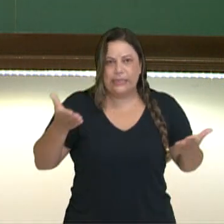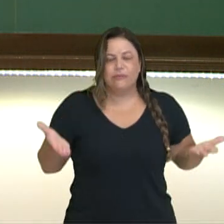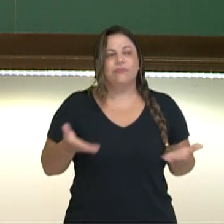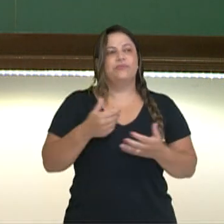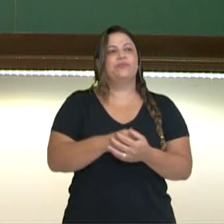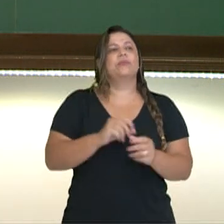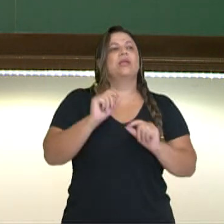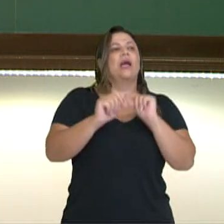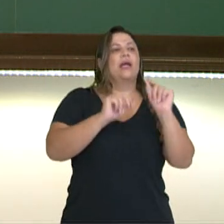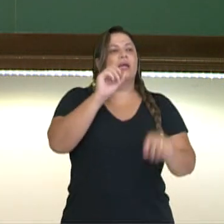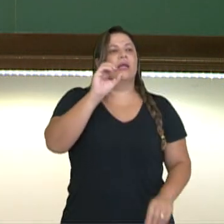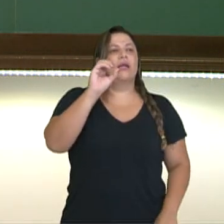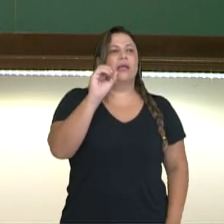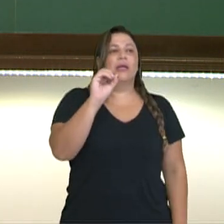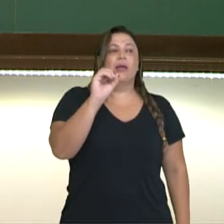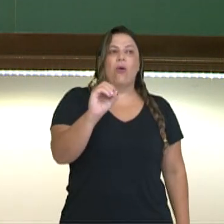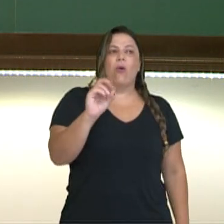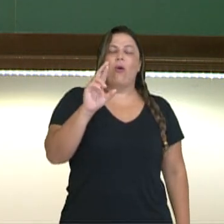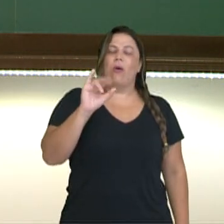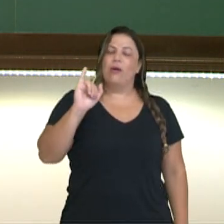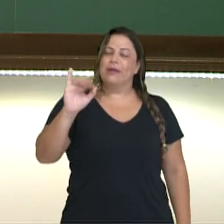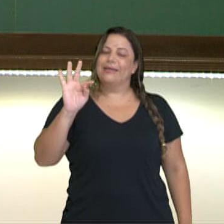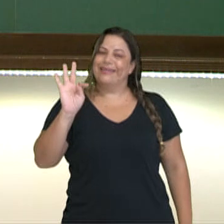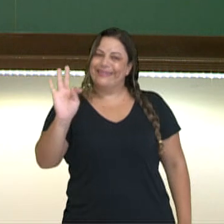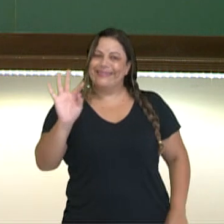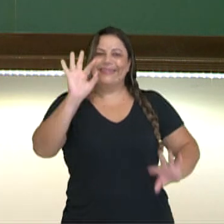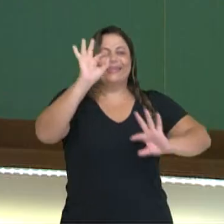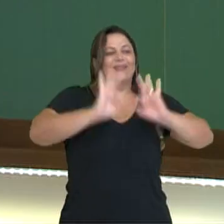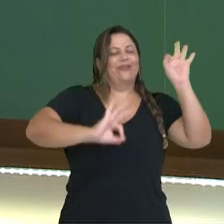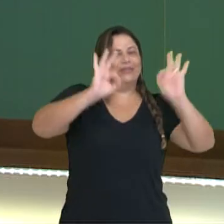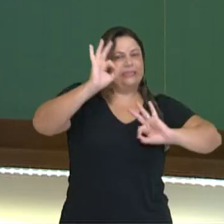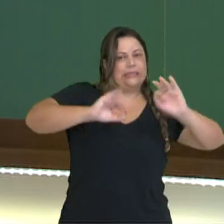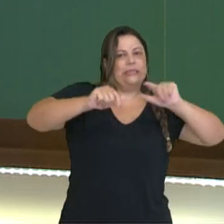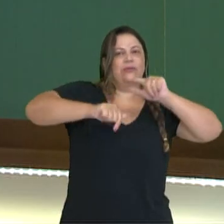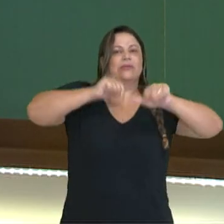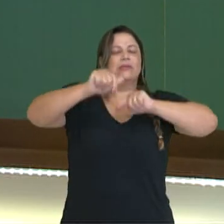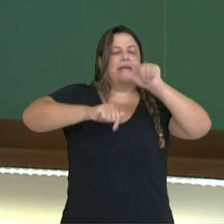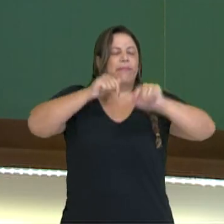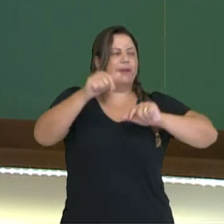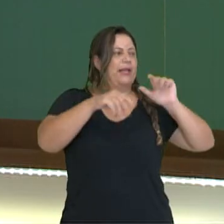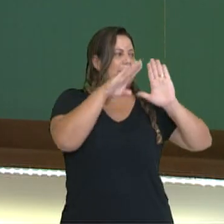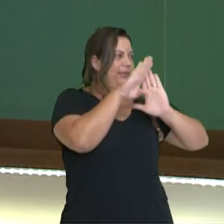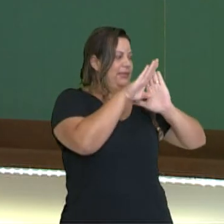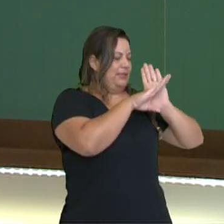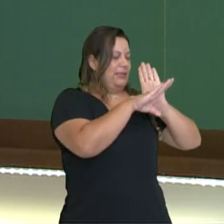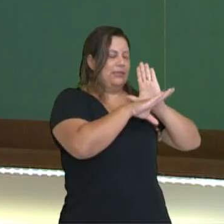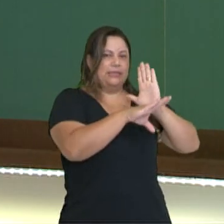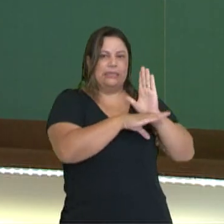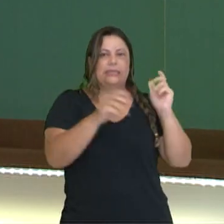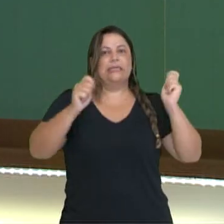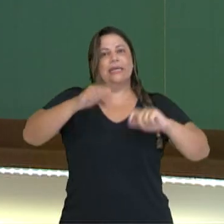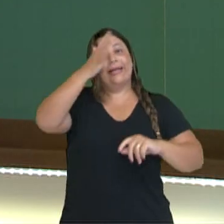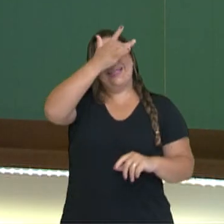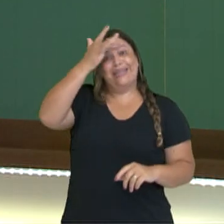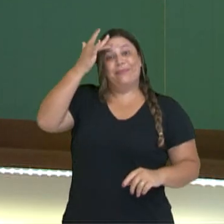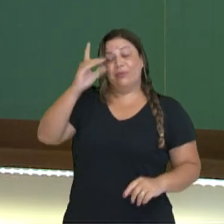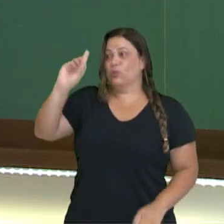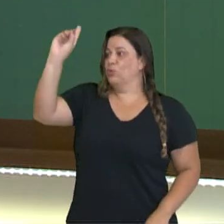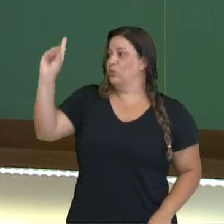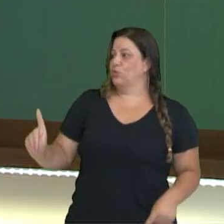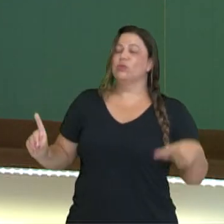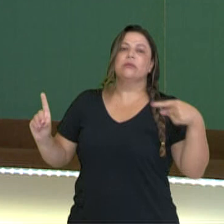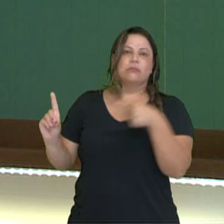OIT, Organização Internacional de Trabalho, que estabelece critérios em que as pessoas têm seus direitos